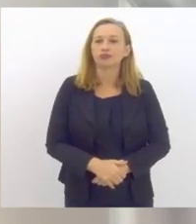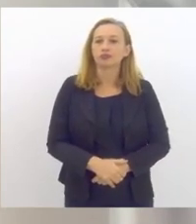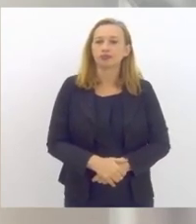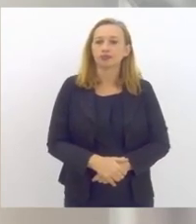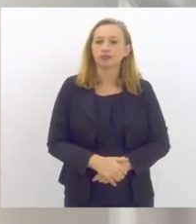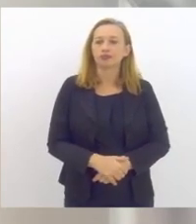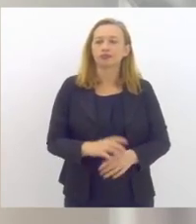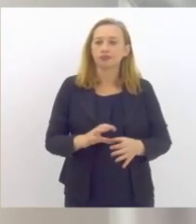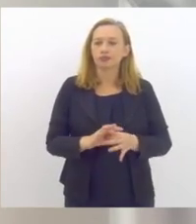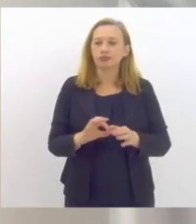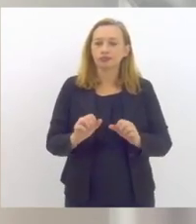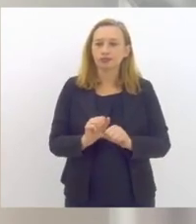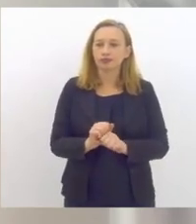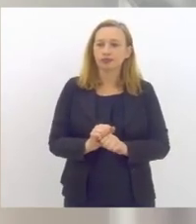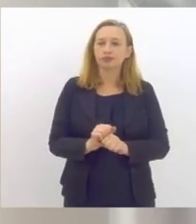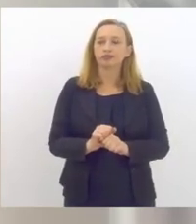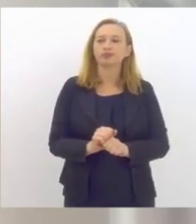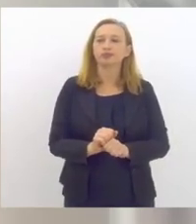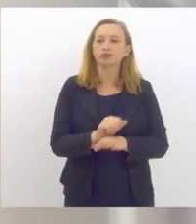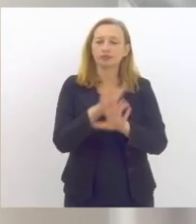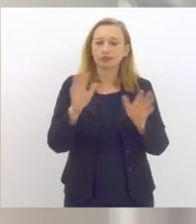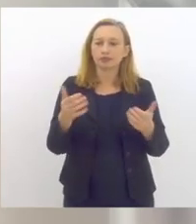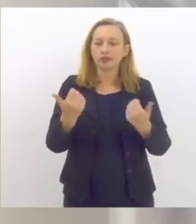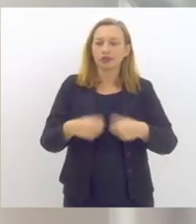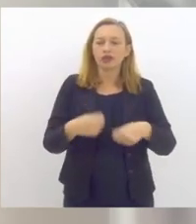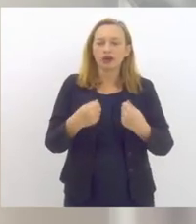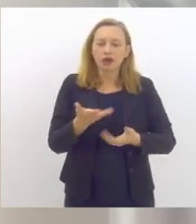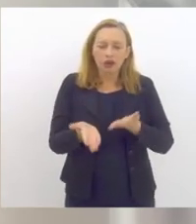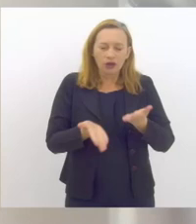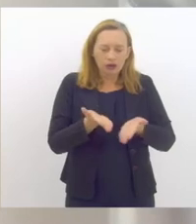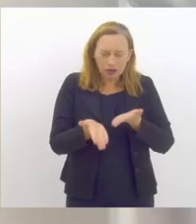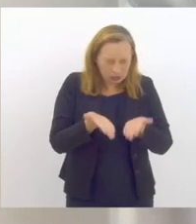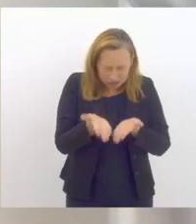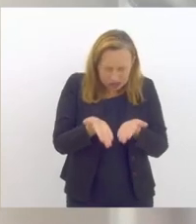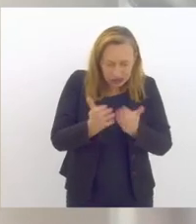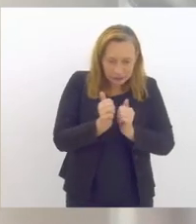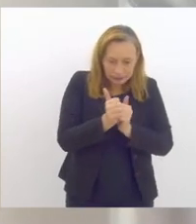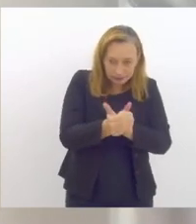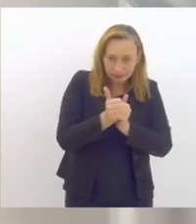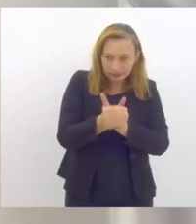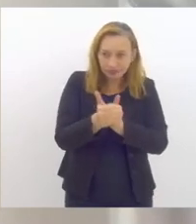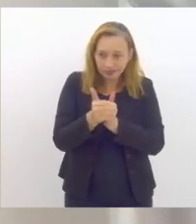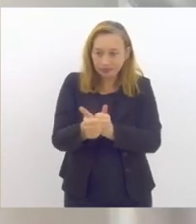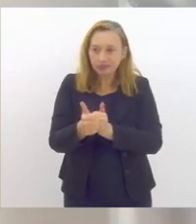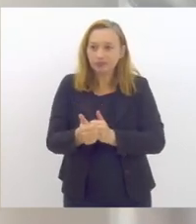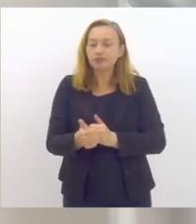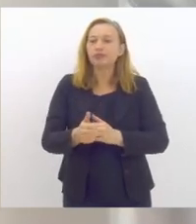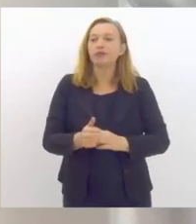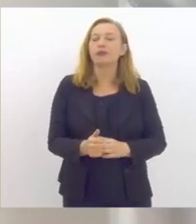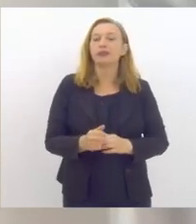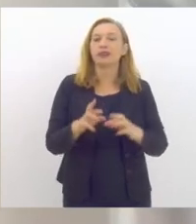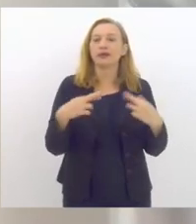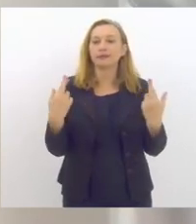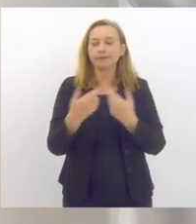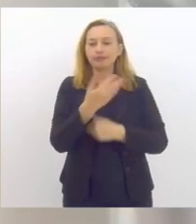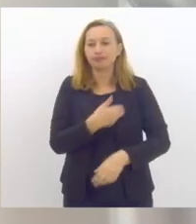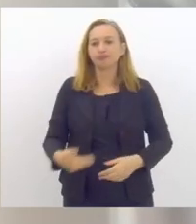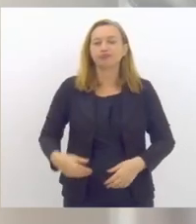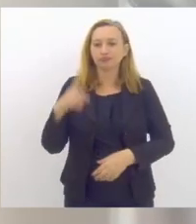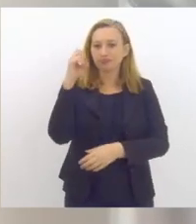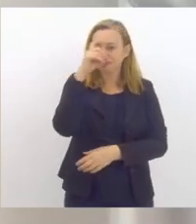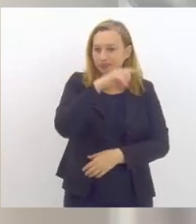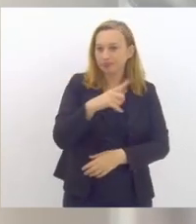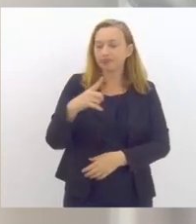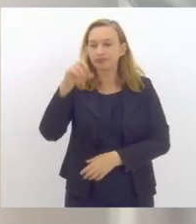deixar transparecer a necessidade de cuidados, de encaminhamento para diferentes agências públicas, é difícil o